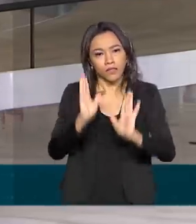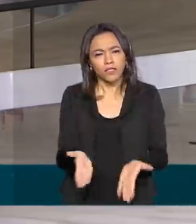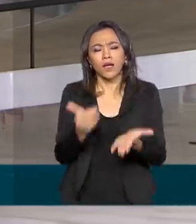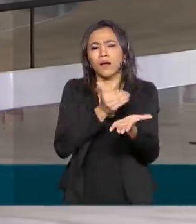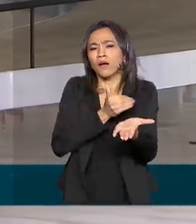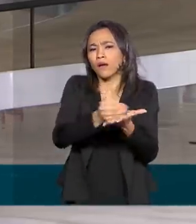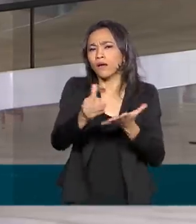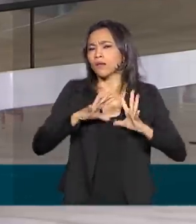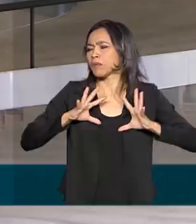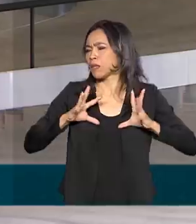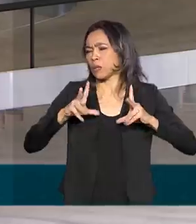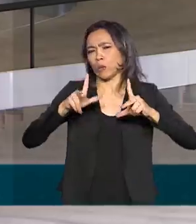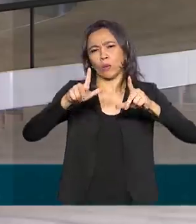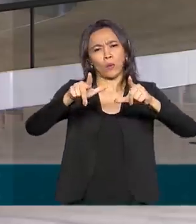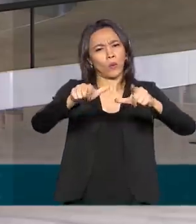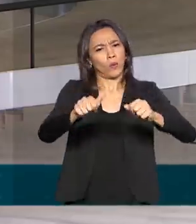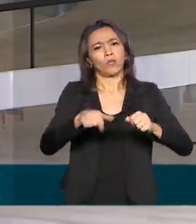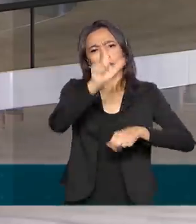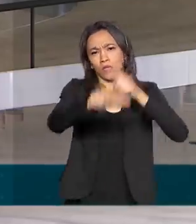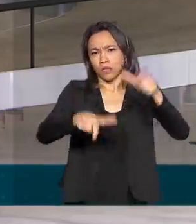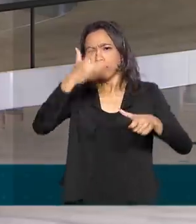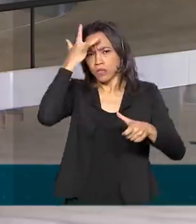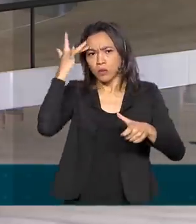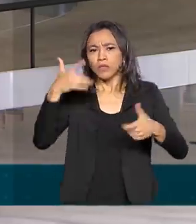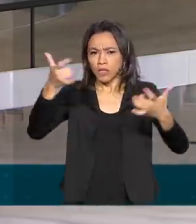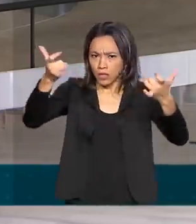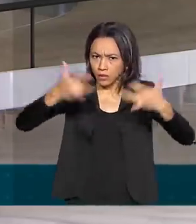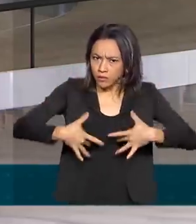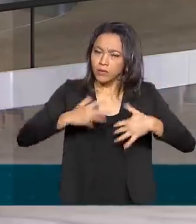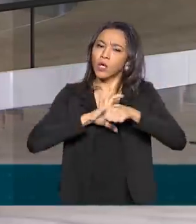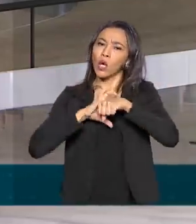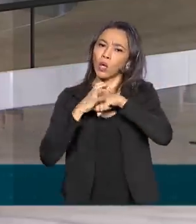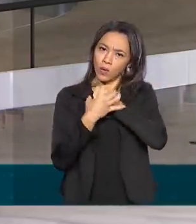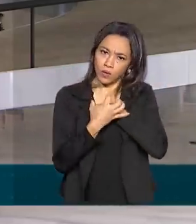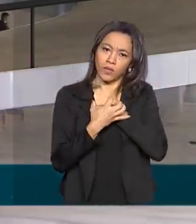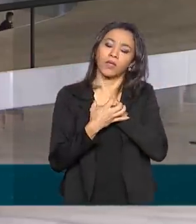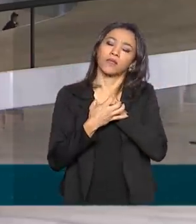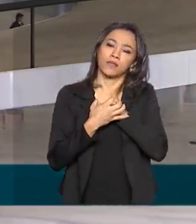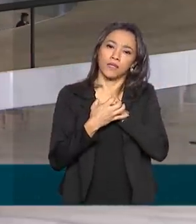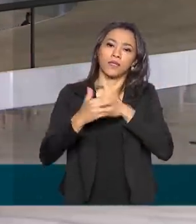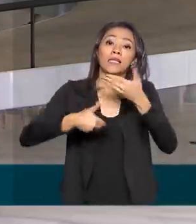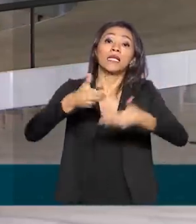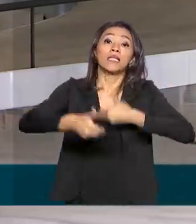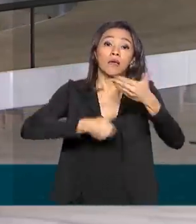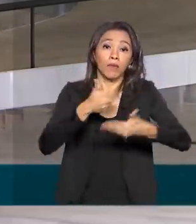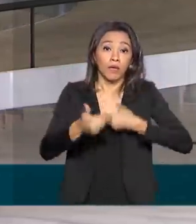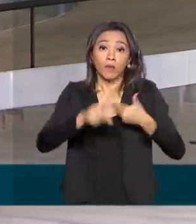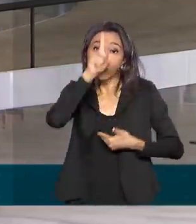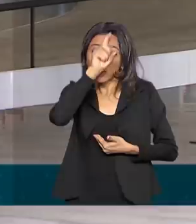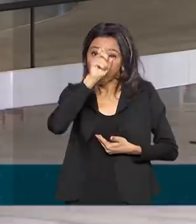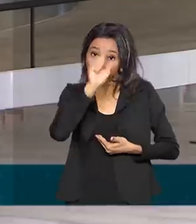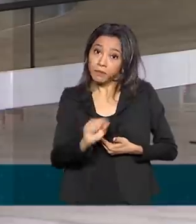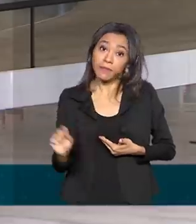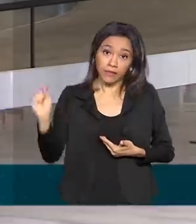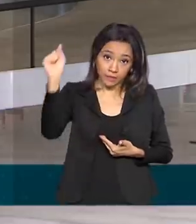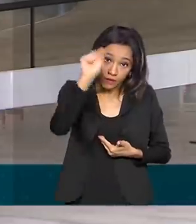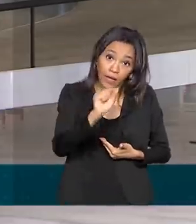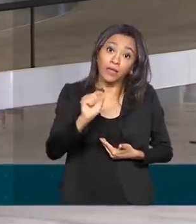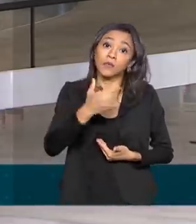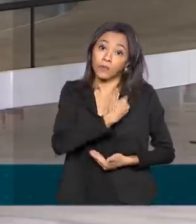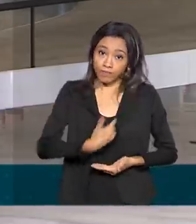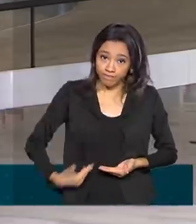todos os pacientes diagnosticados com o novo coronavírus em tratamento na rede pública de saúde, no SUS.